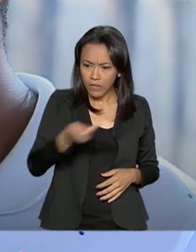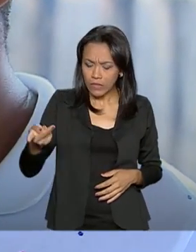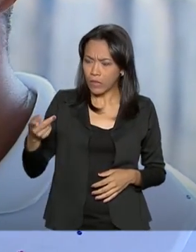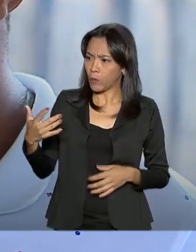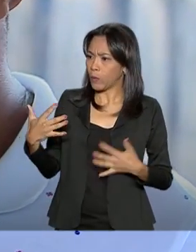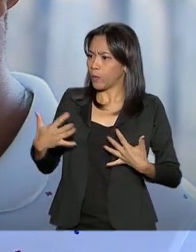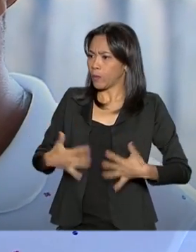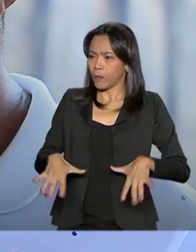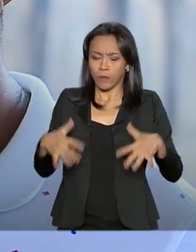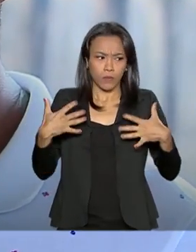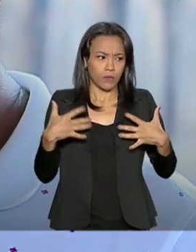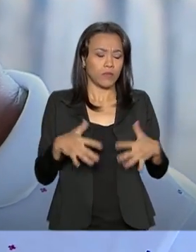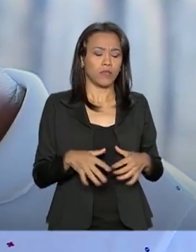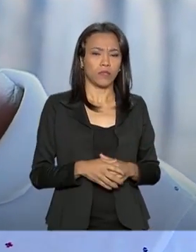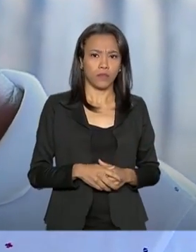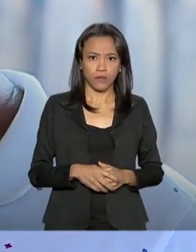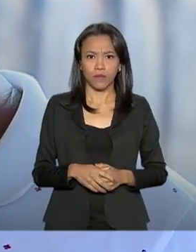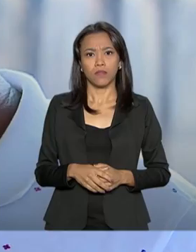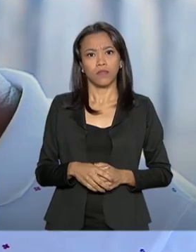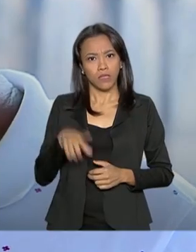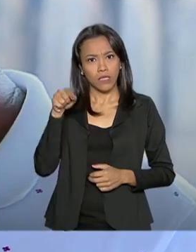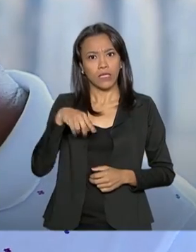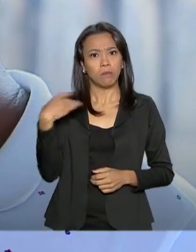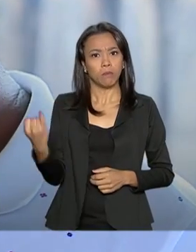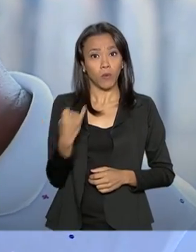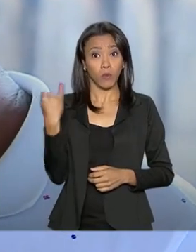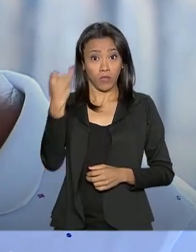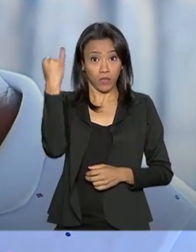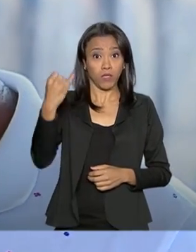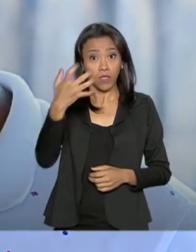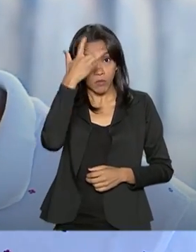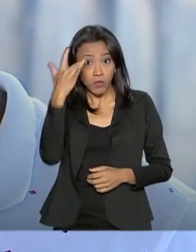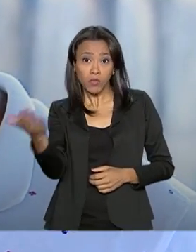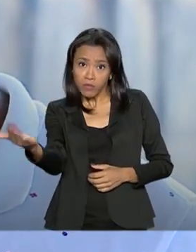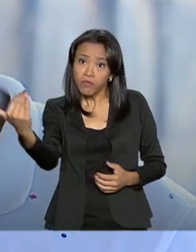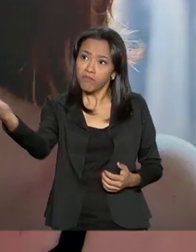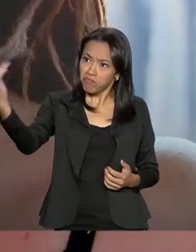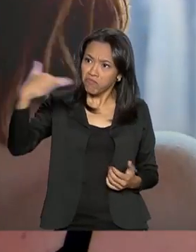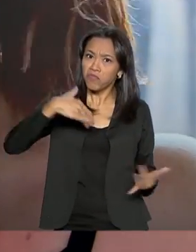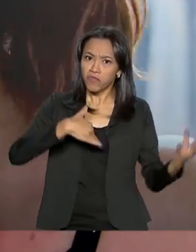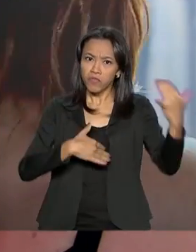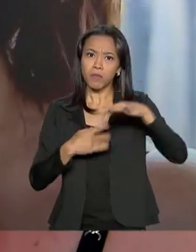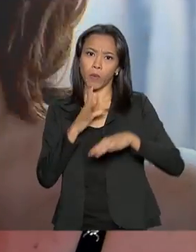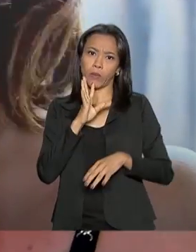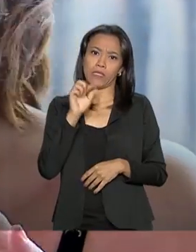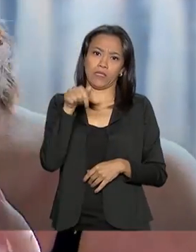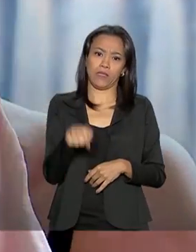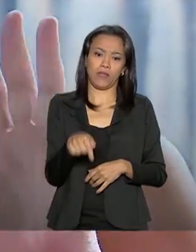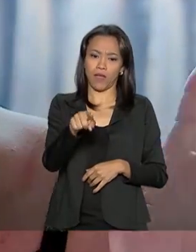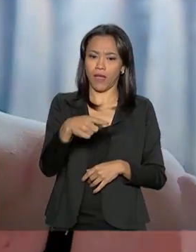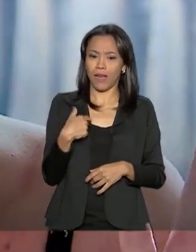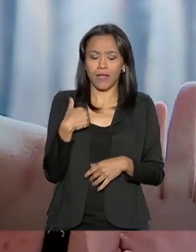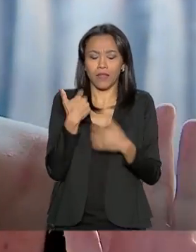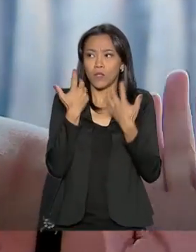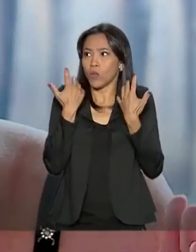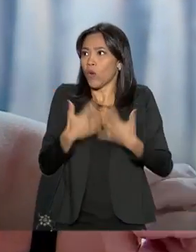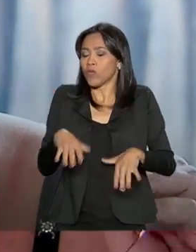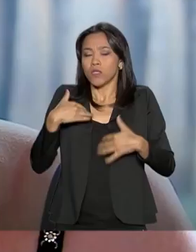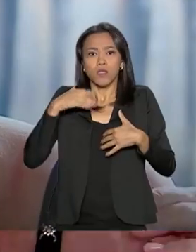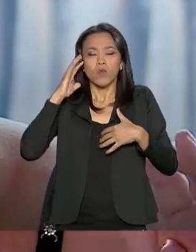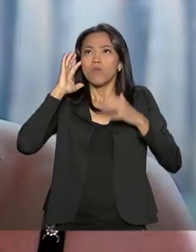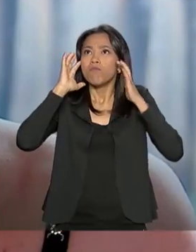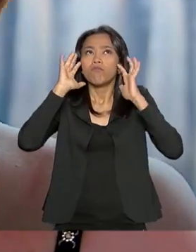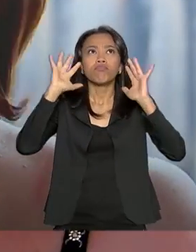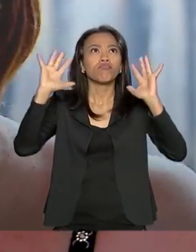vejo o quanto que é importante o pessoal vir para conhecer a Itaipu. É fora do normal. Eu não imaginava, não